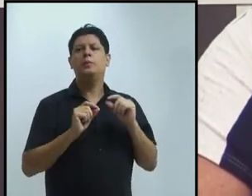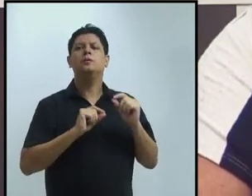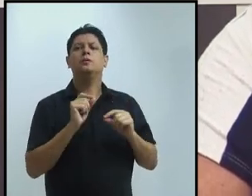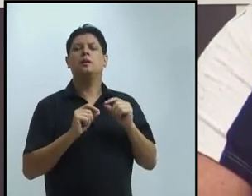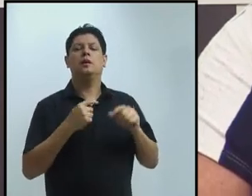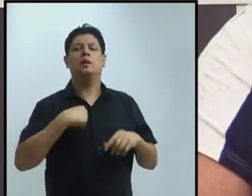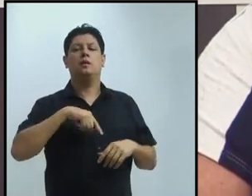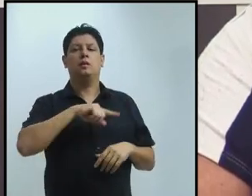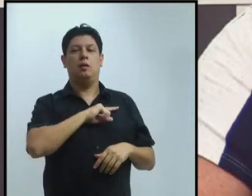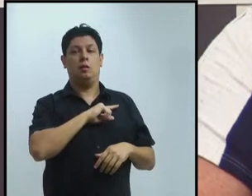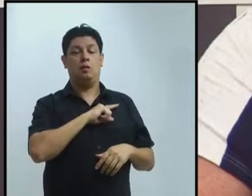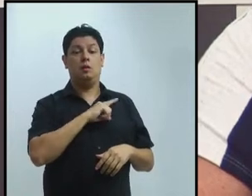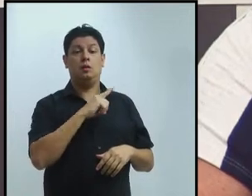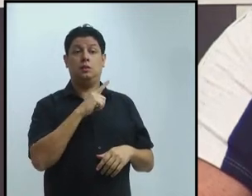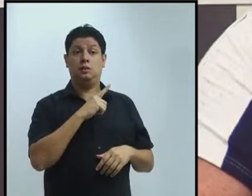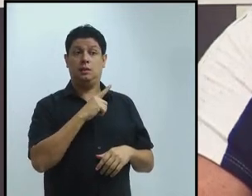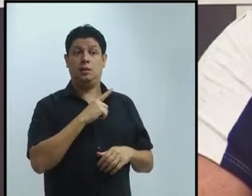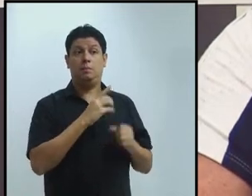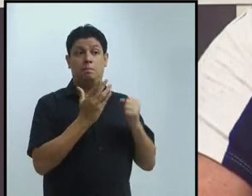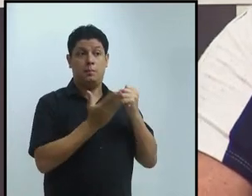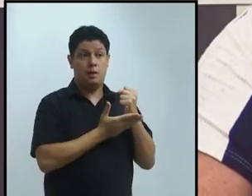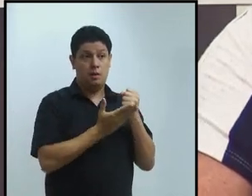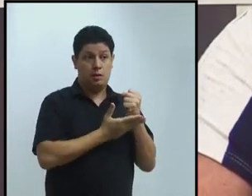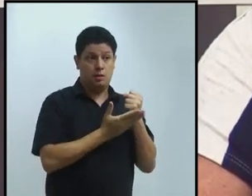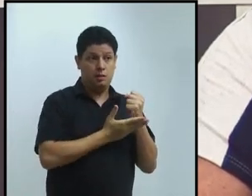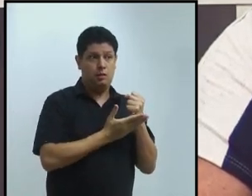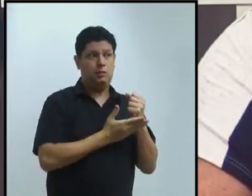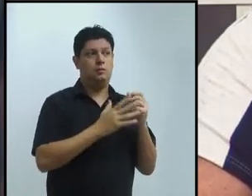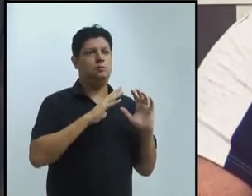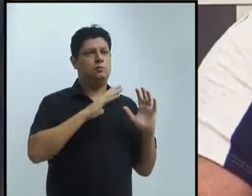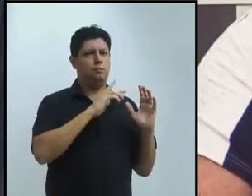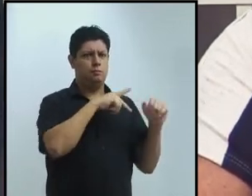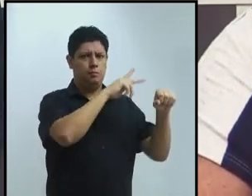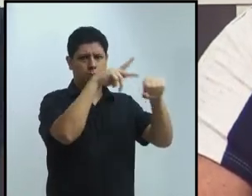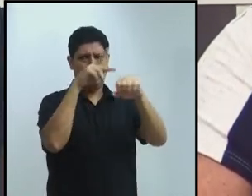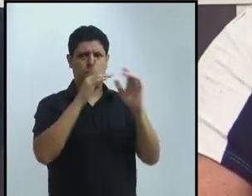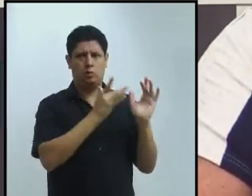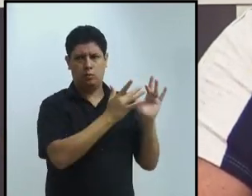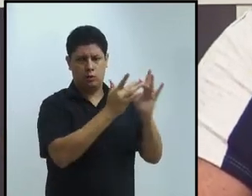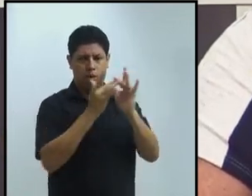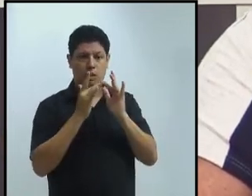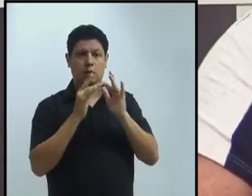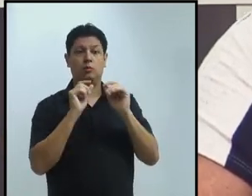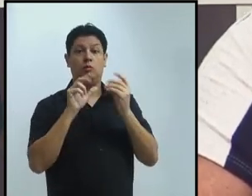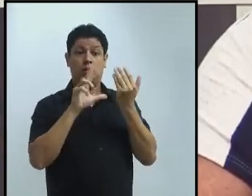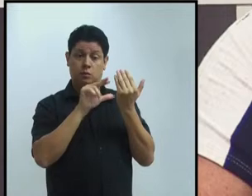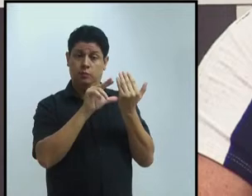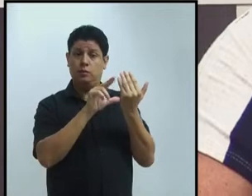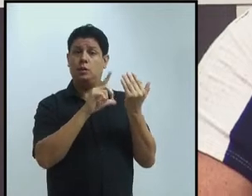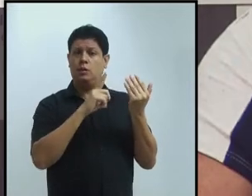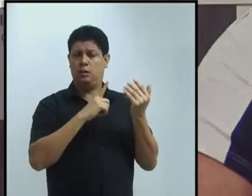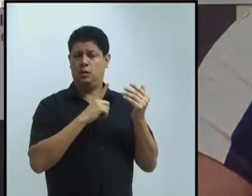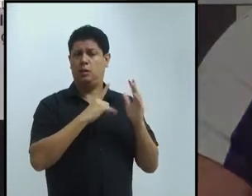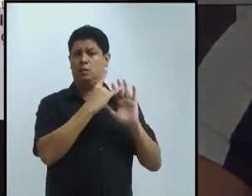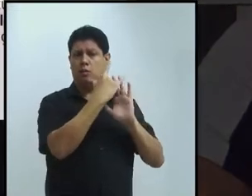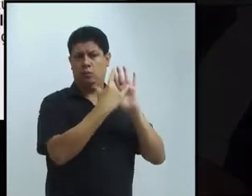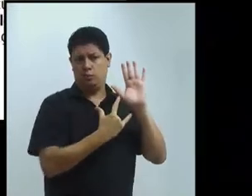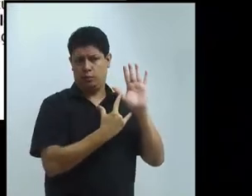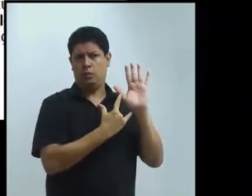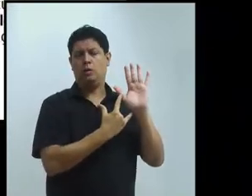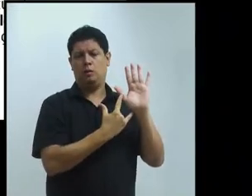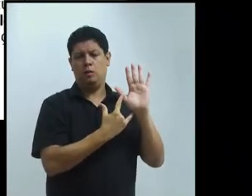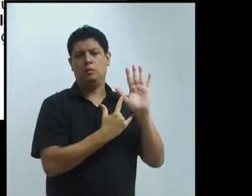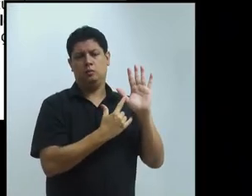nas questões de internacionalização na nossa universidade. Eu falo aí de três documentos de suporte.